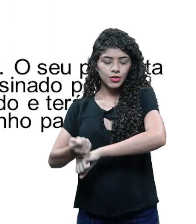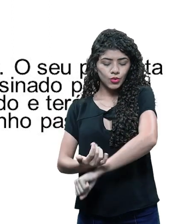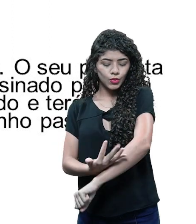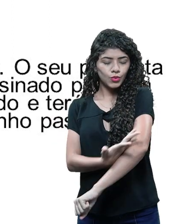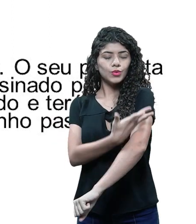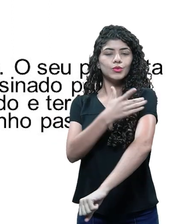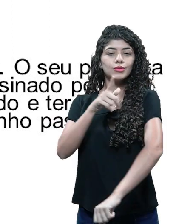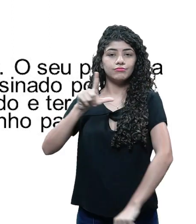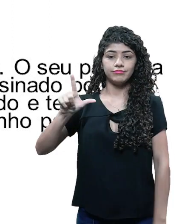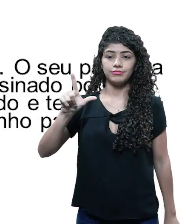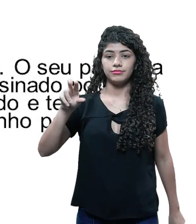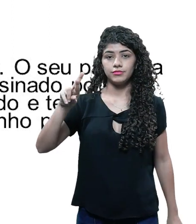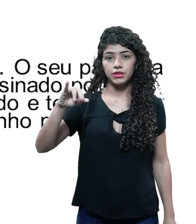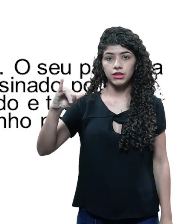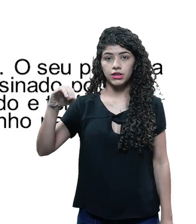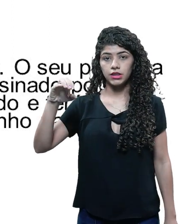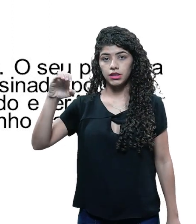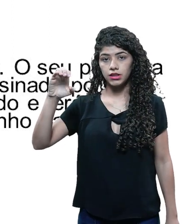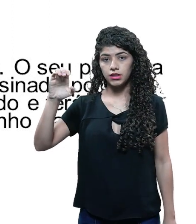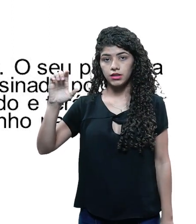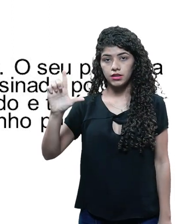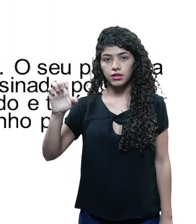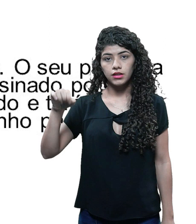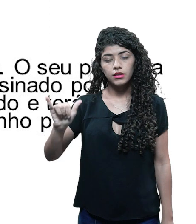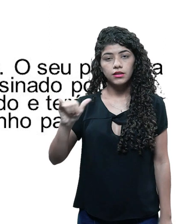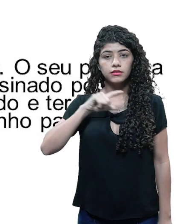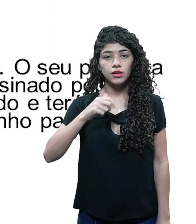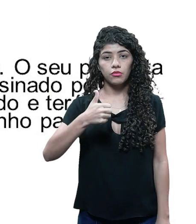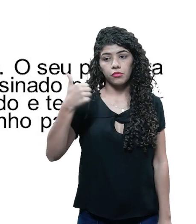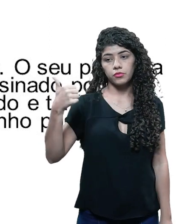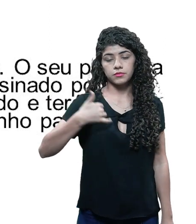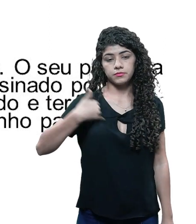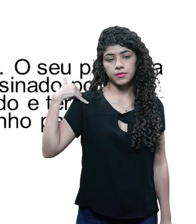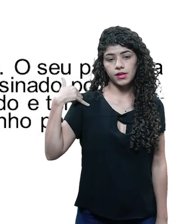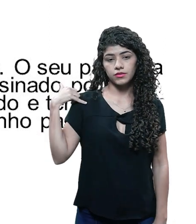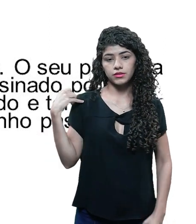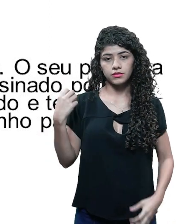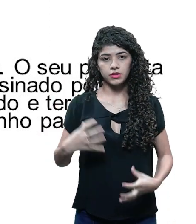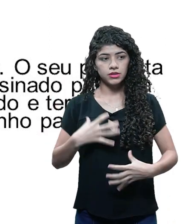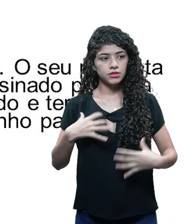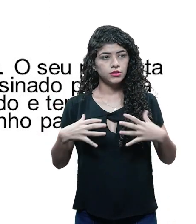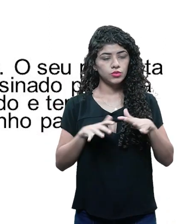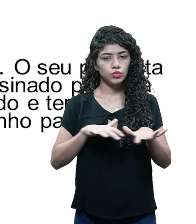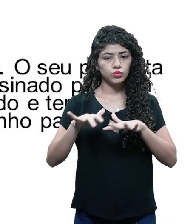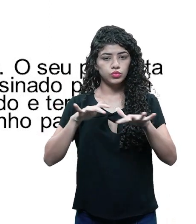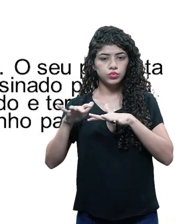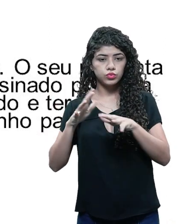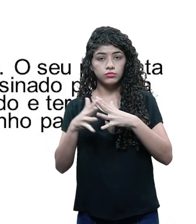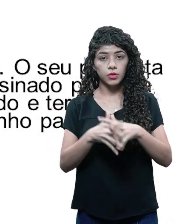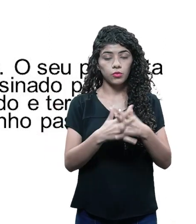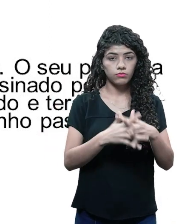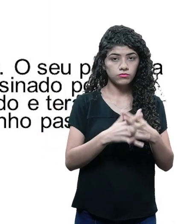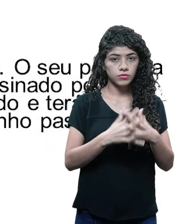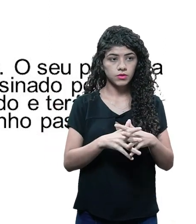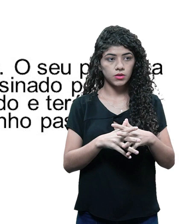emoções de Hilley, que tem apenas 11 anos de idade, ficam extremamente agitadas. Uma confusão